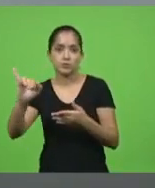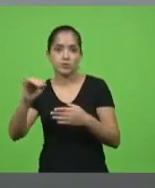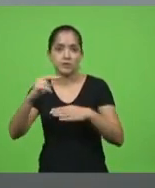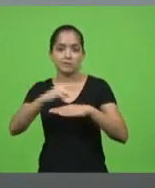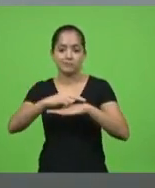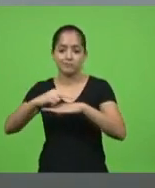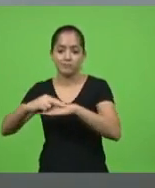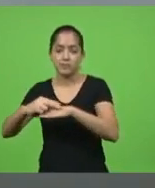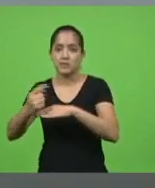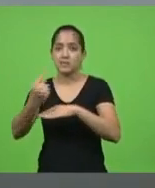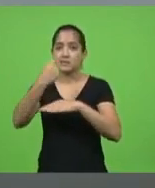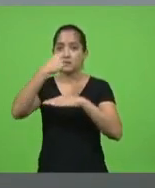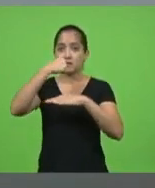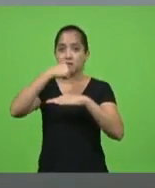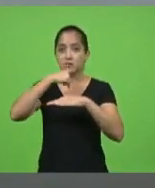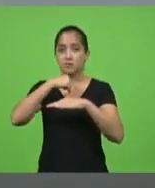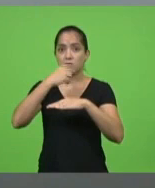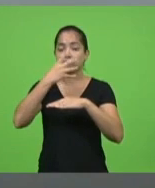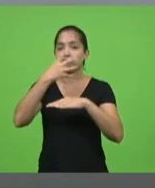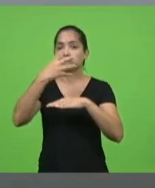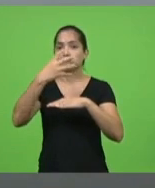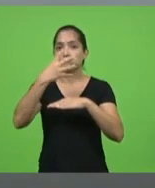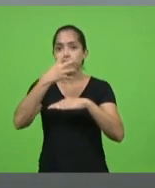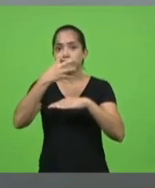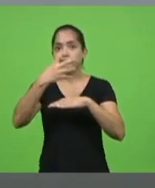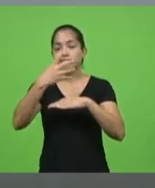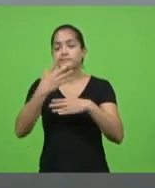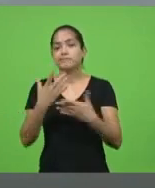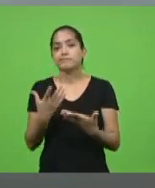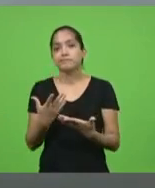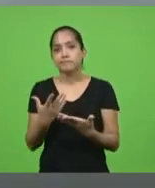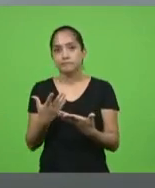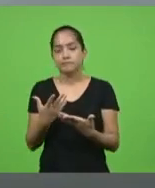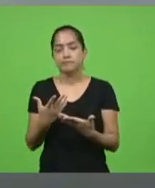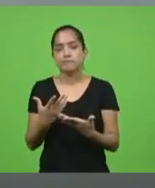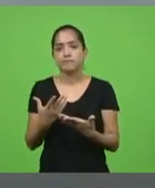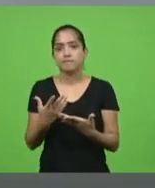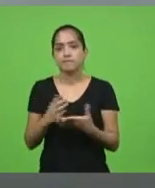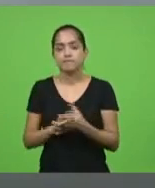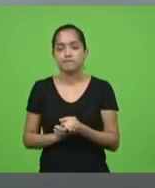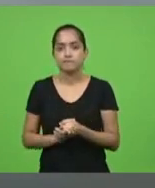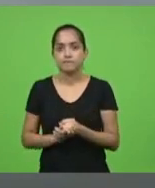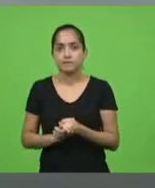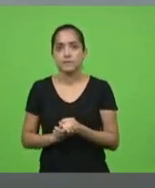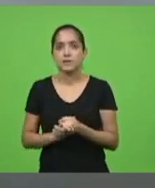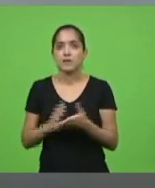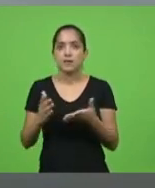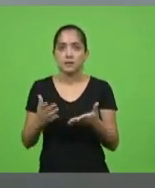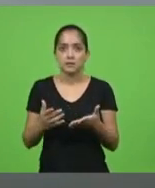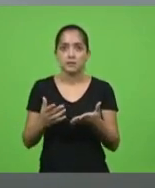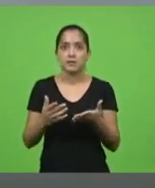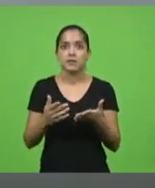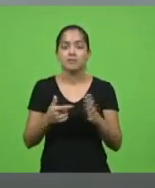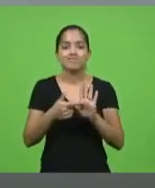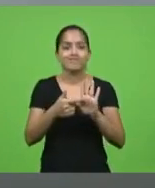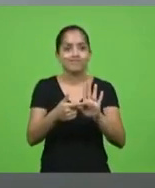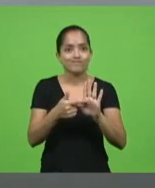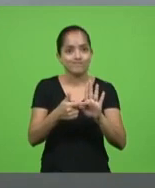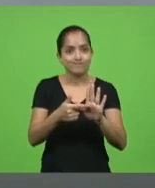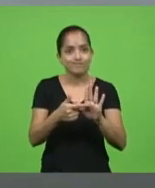tubáculo ter oxigênio ter todas as as peças descartáveis